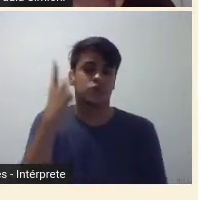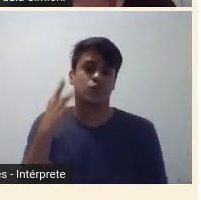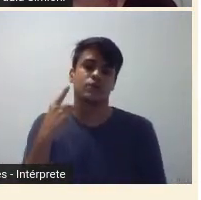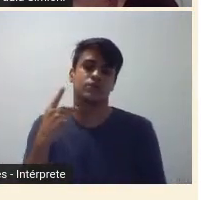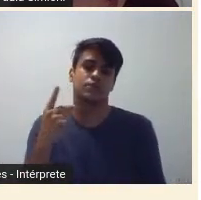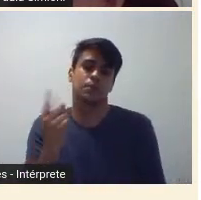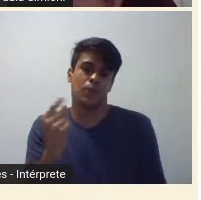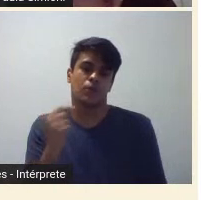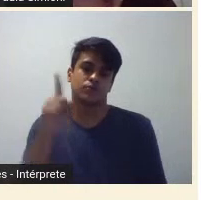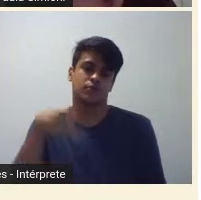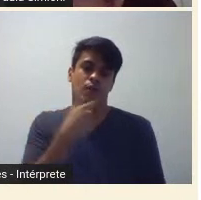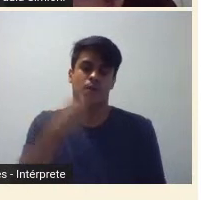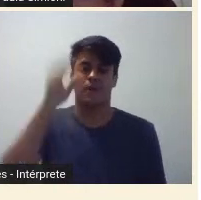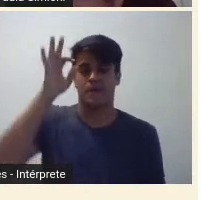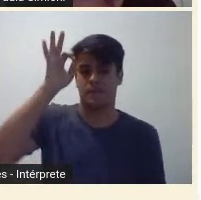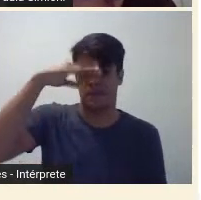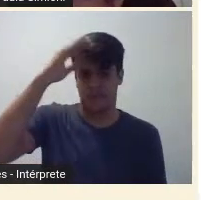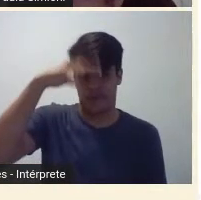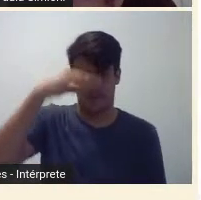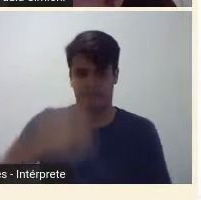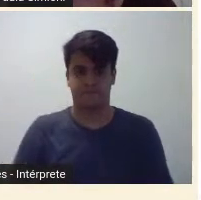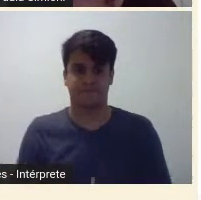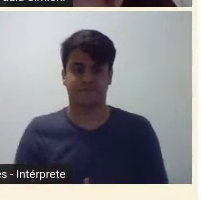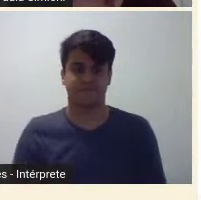do Mário. Vou pedir para passar mais um.